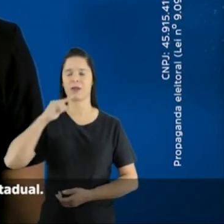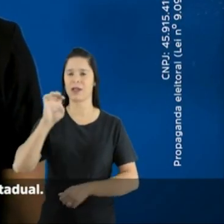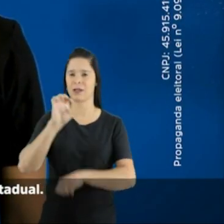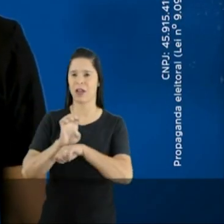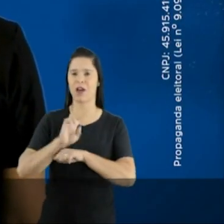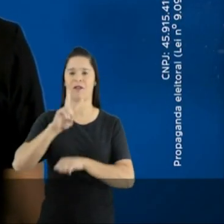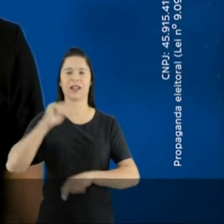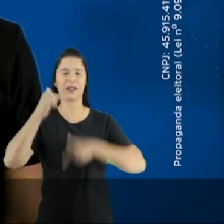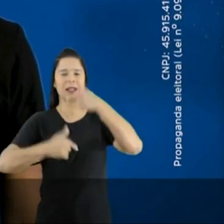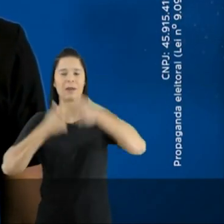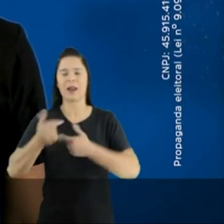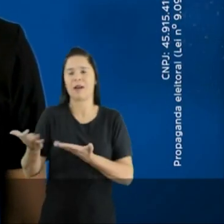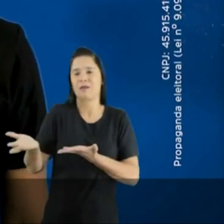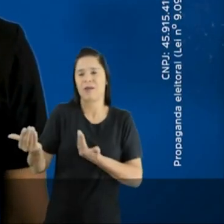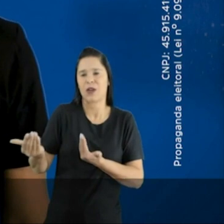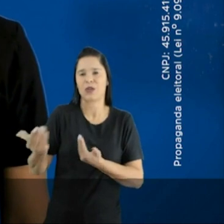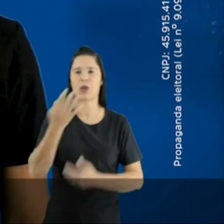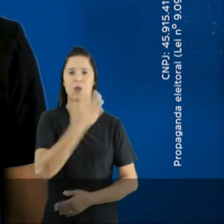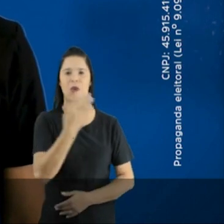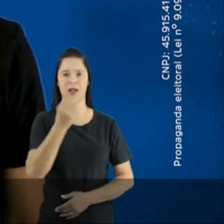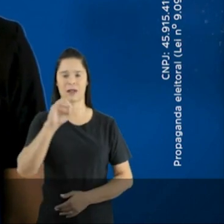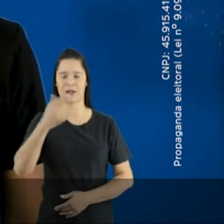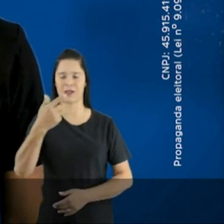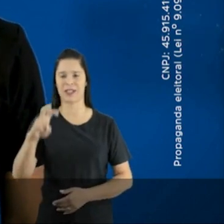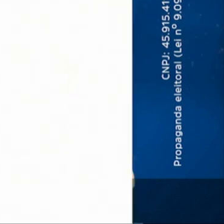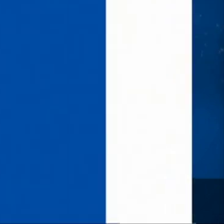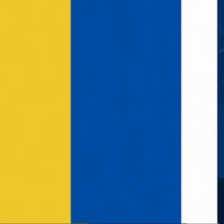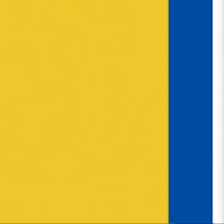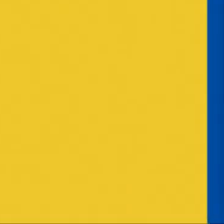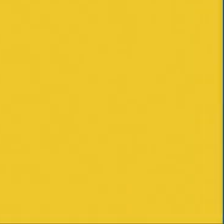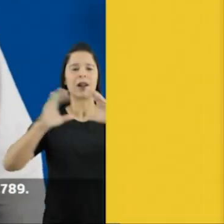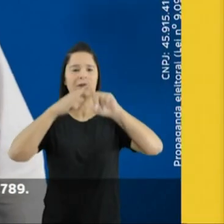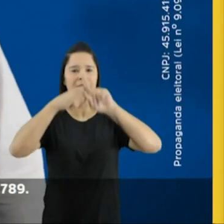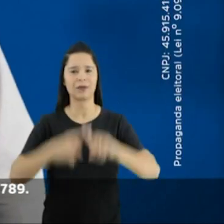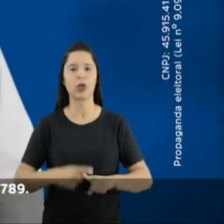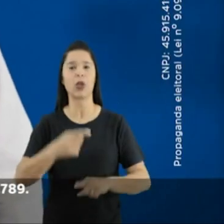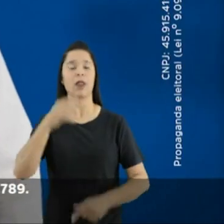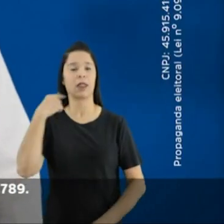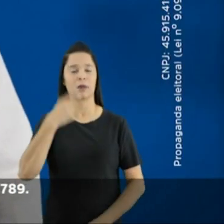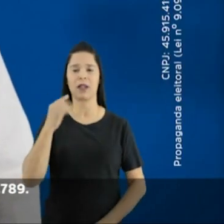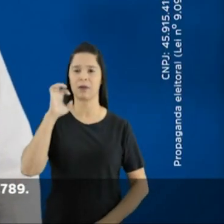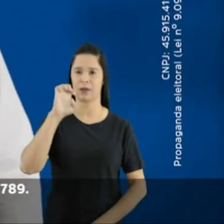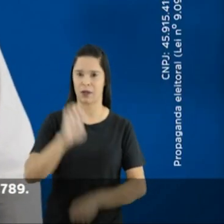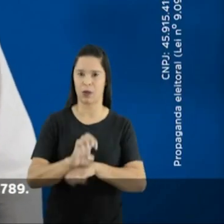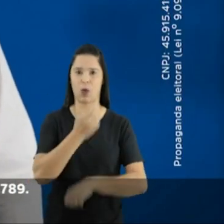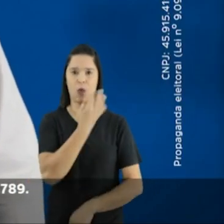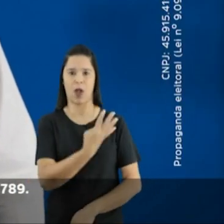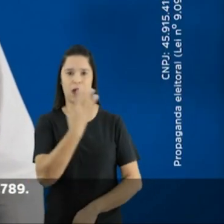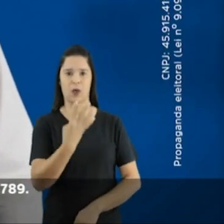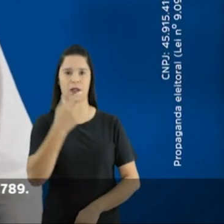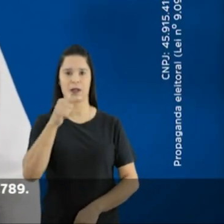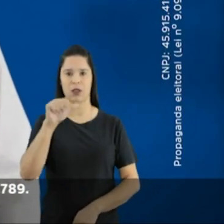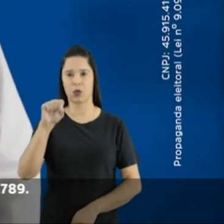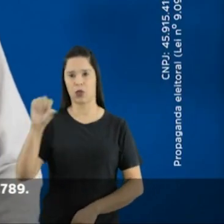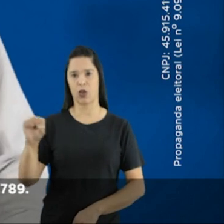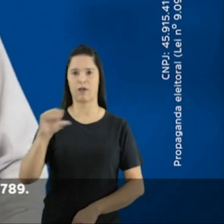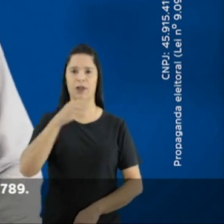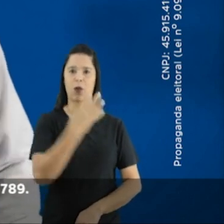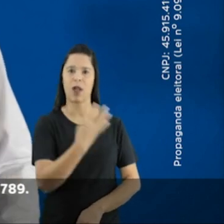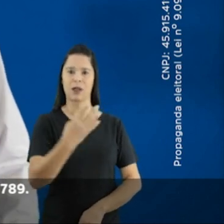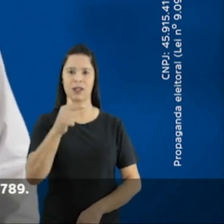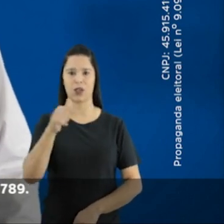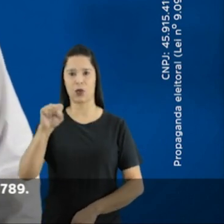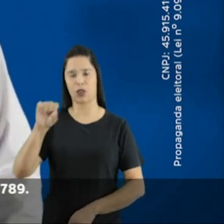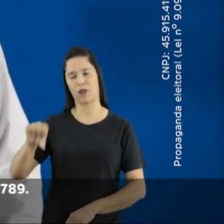deputado estadual. Vamos trabalhar pela juventude. 44025. Para deputado estadual, Cássio de Matos, 44789.